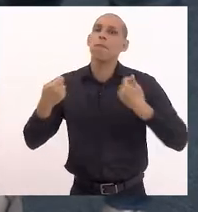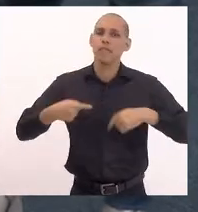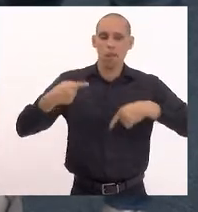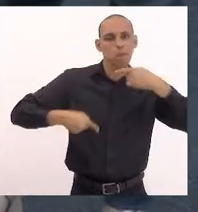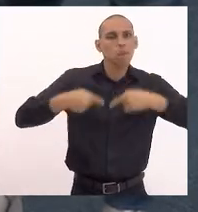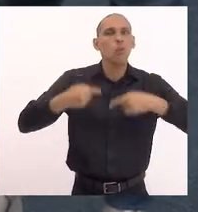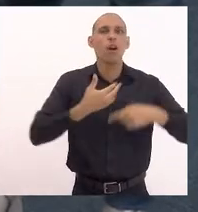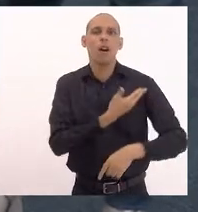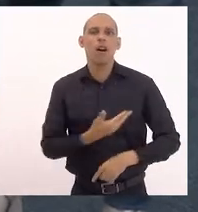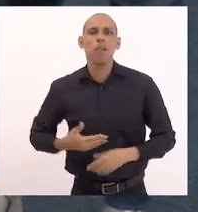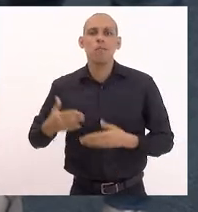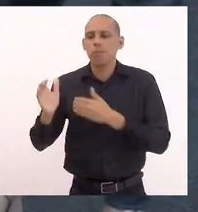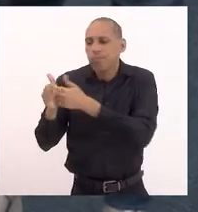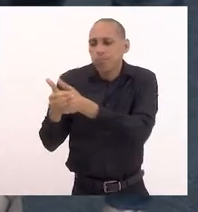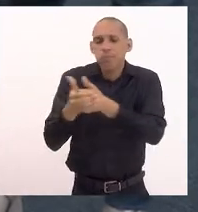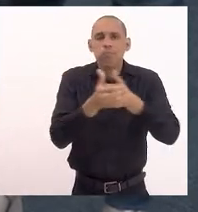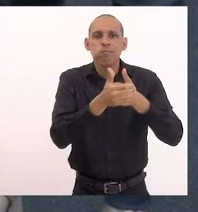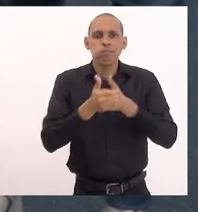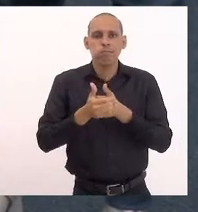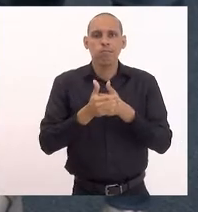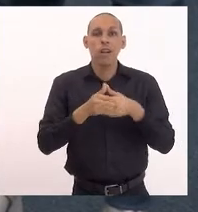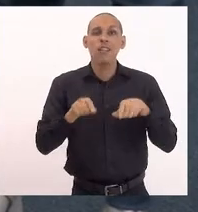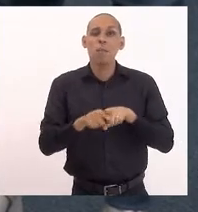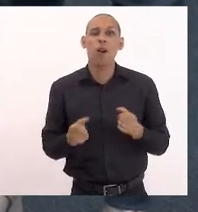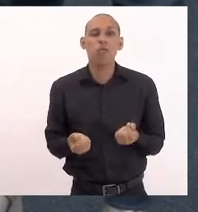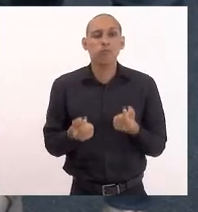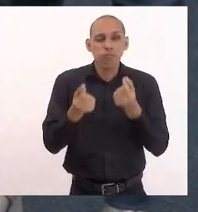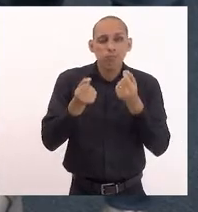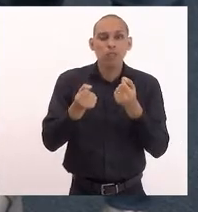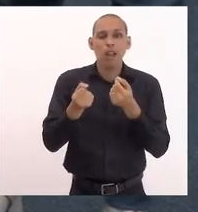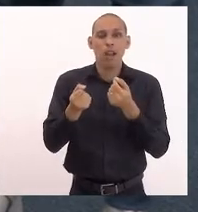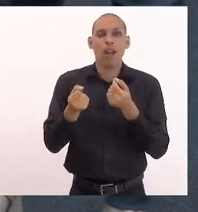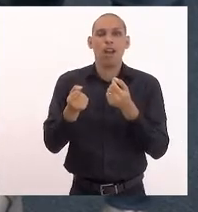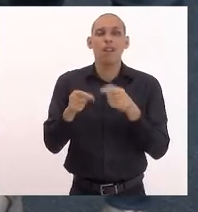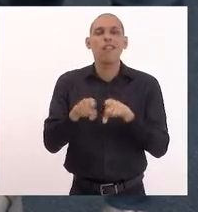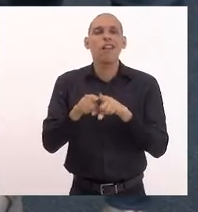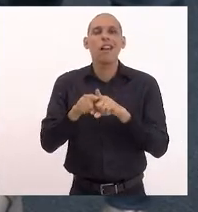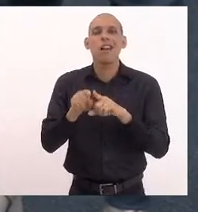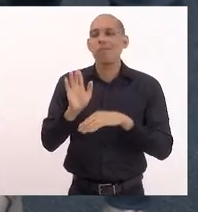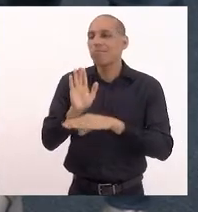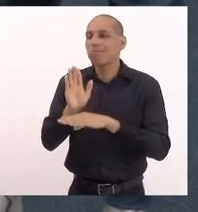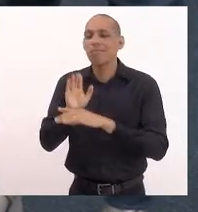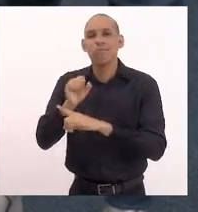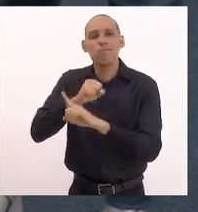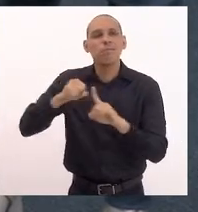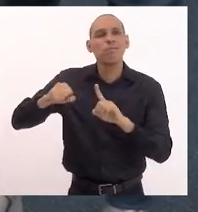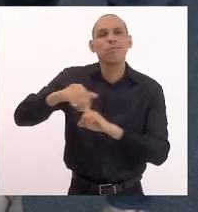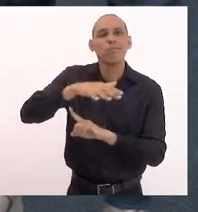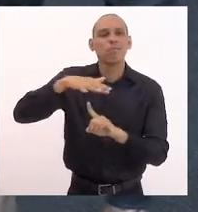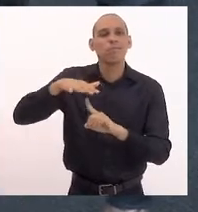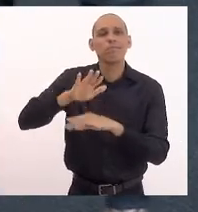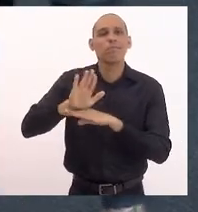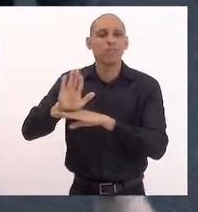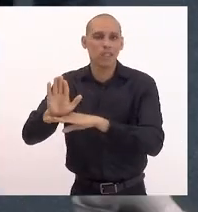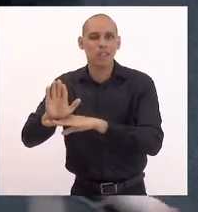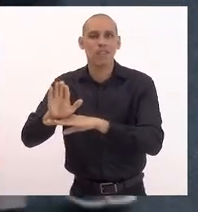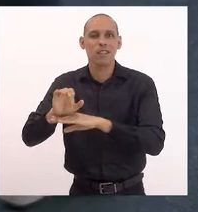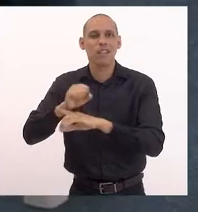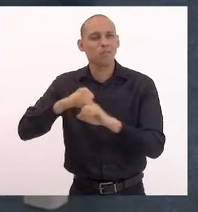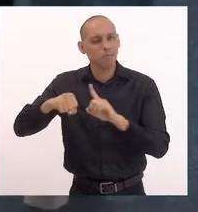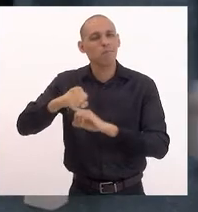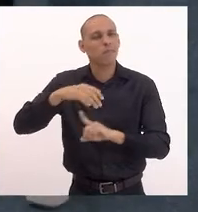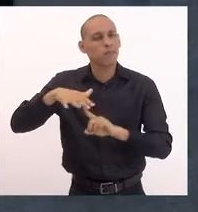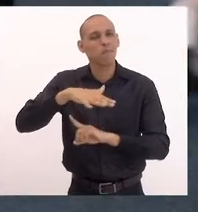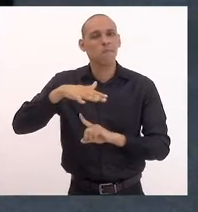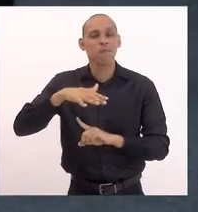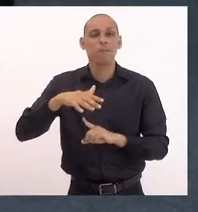públicas de acolhimento, de renda e de assistência social para essas comunidades. A própria comunidade congolesa,